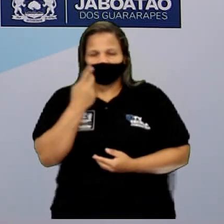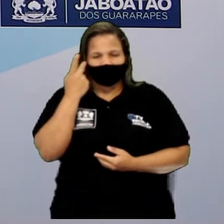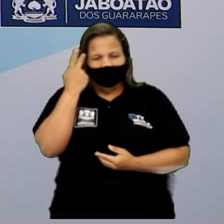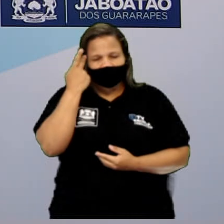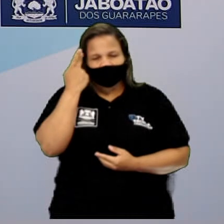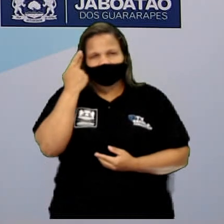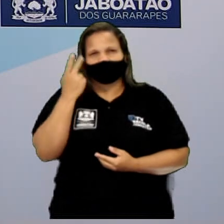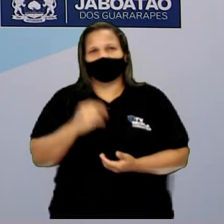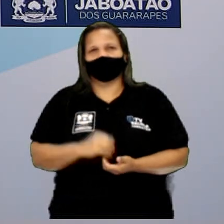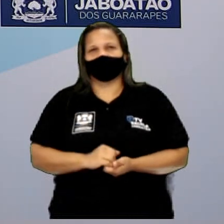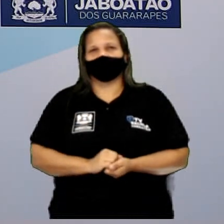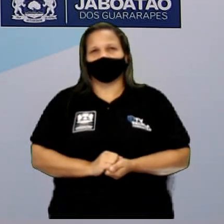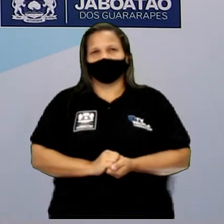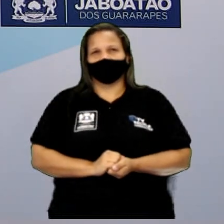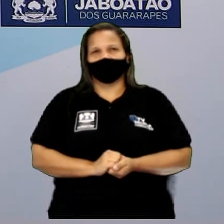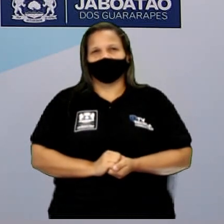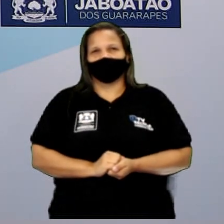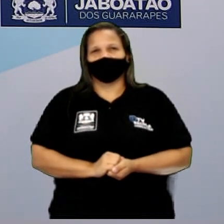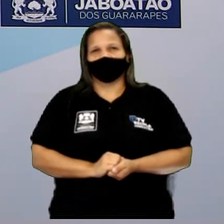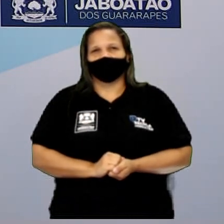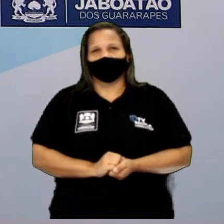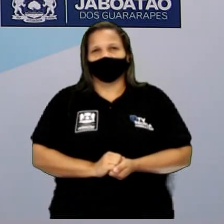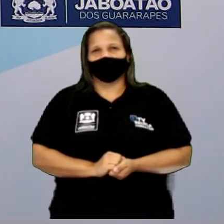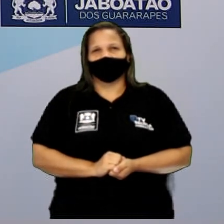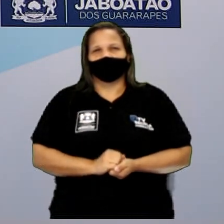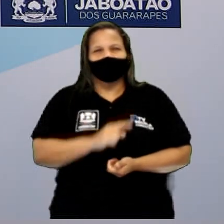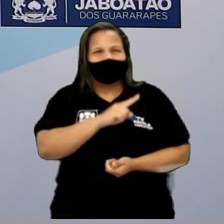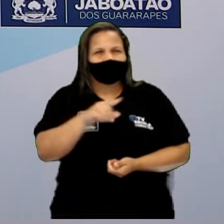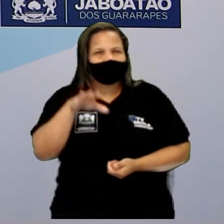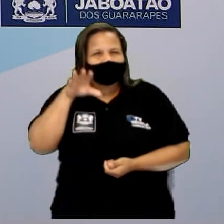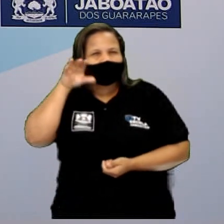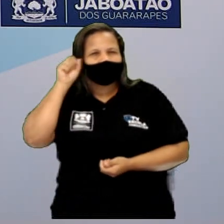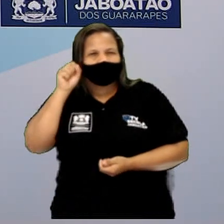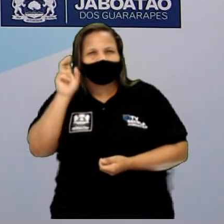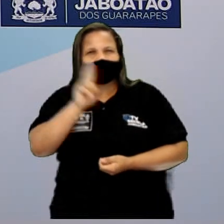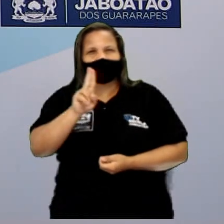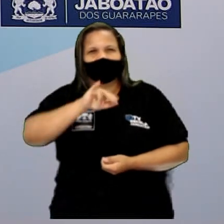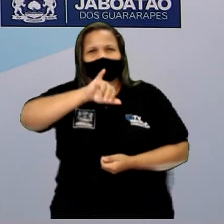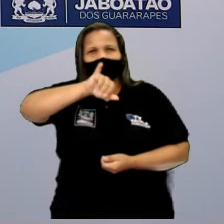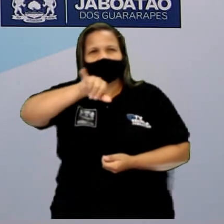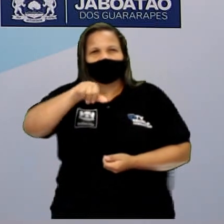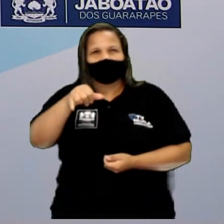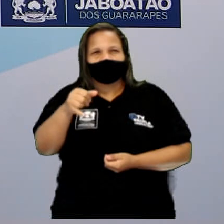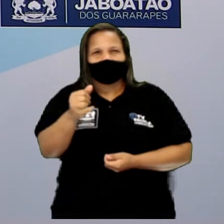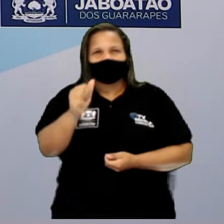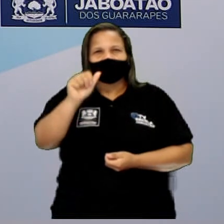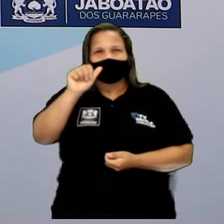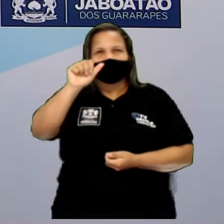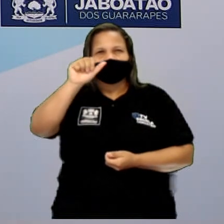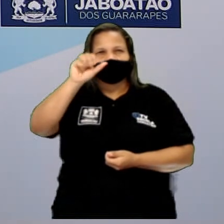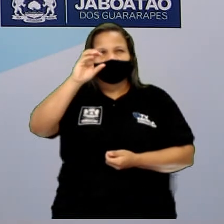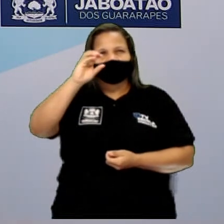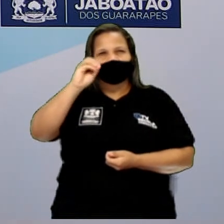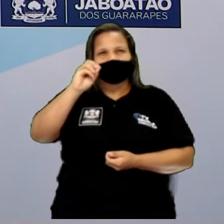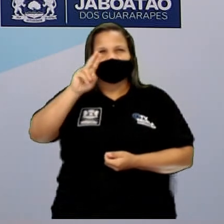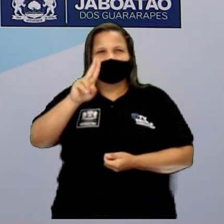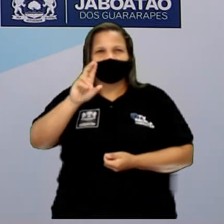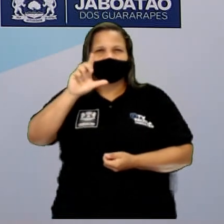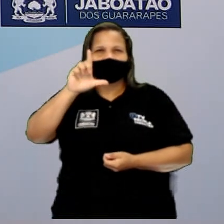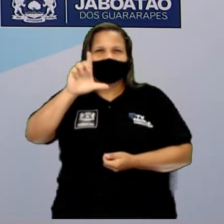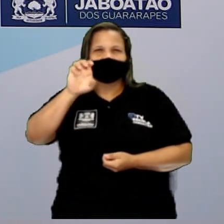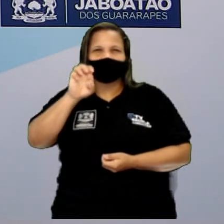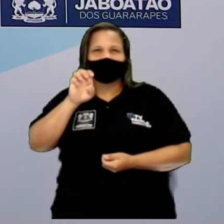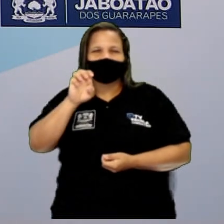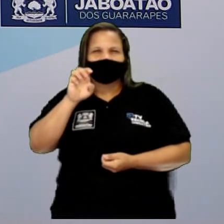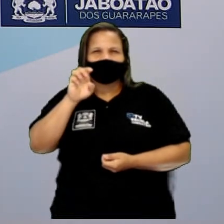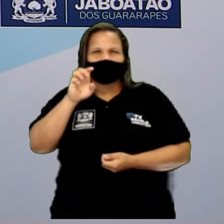chama de efeito joule. Alguém já ouviu falar de efeito joule? Você já escutou isso aí, não? Efeito joule é muito